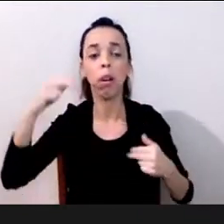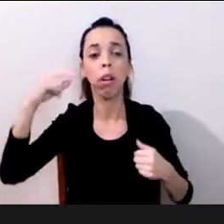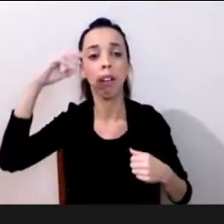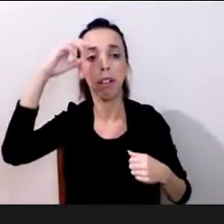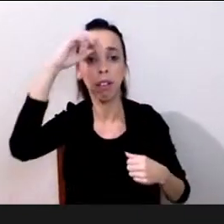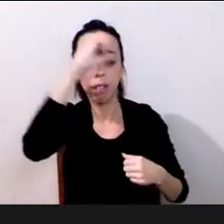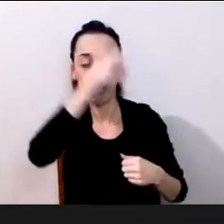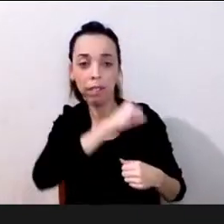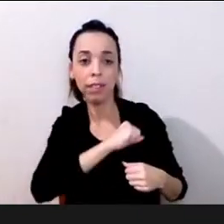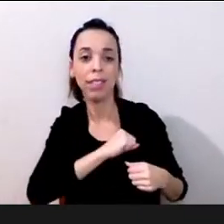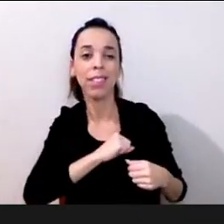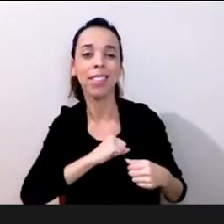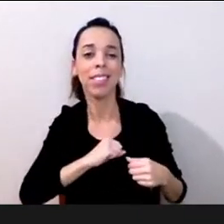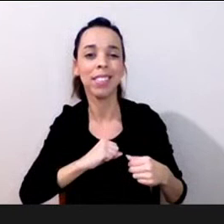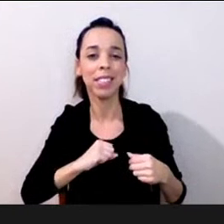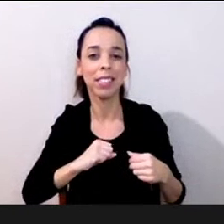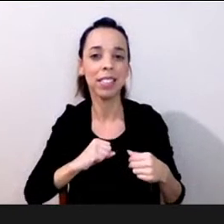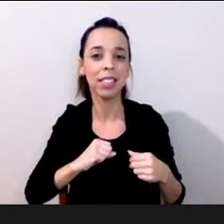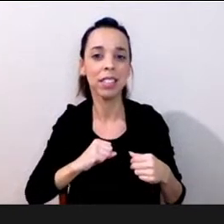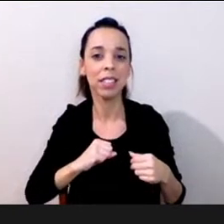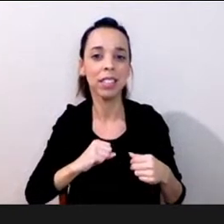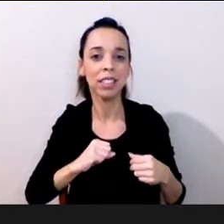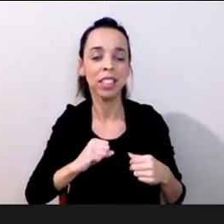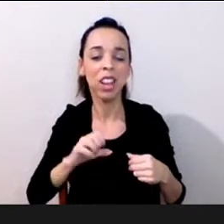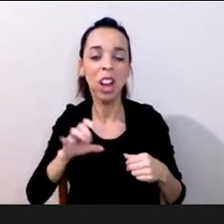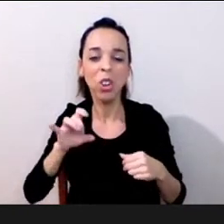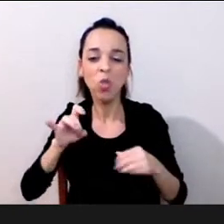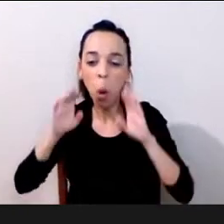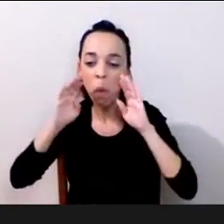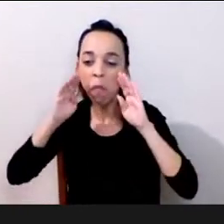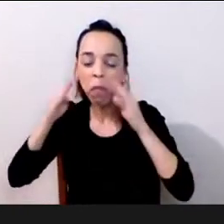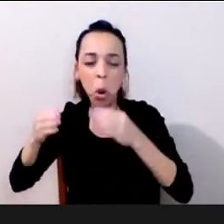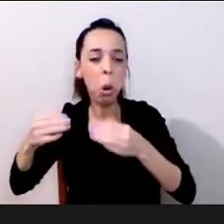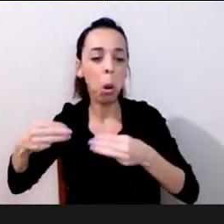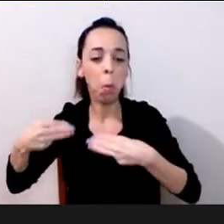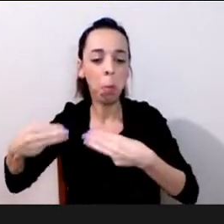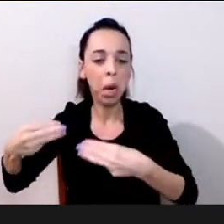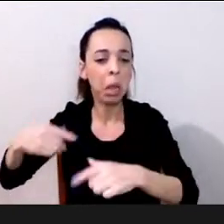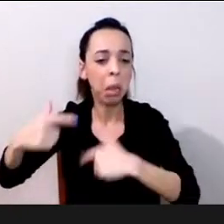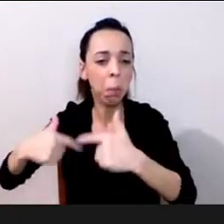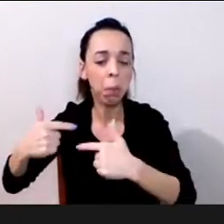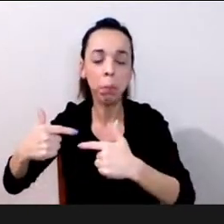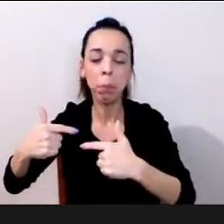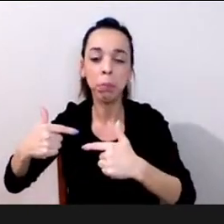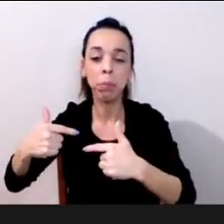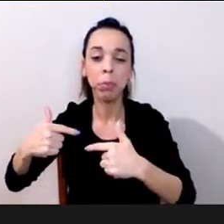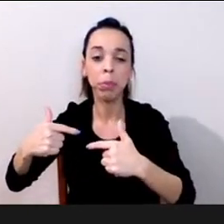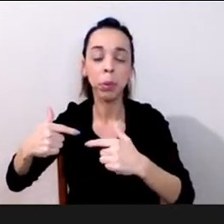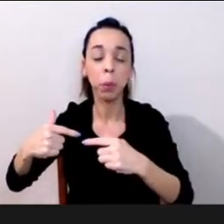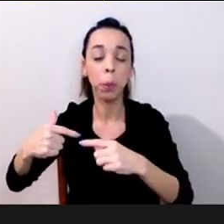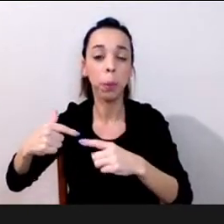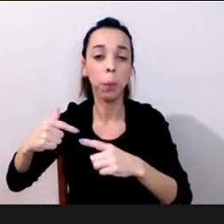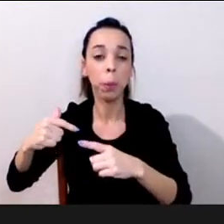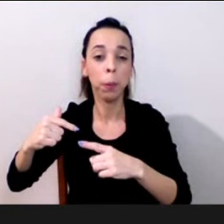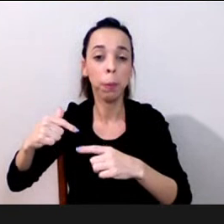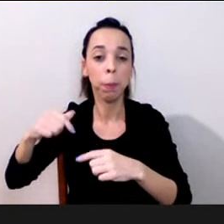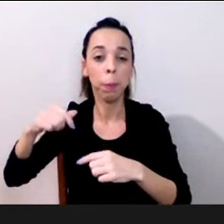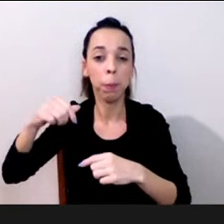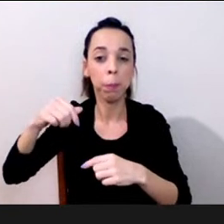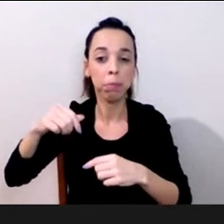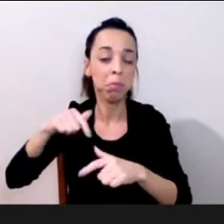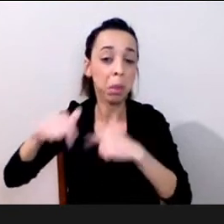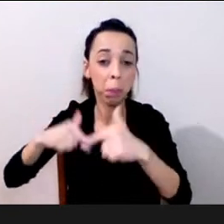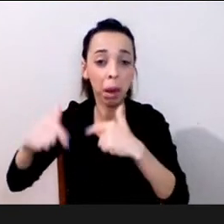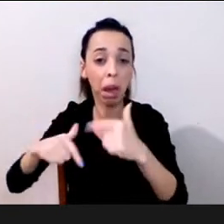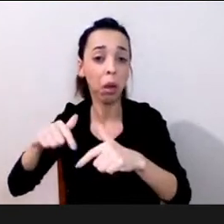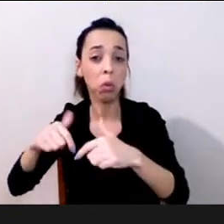ficar sendo demandada com o que é mercado de trabalho o que mercado quer etc mas que a gente possa ser um espaço talvez de criar esse espaço